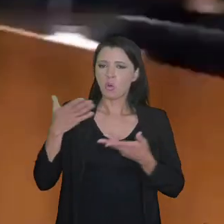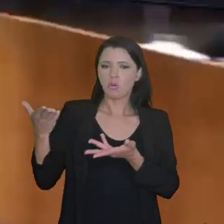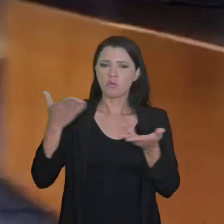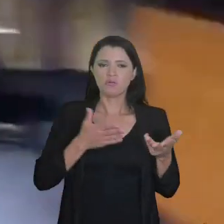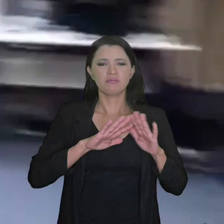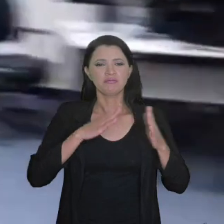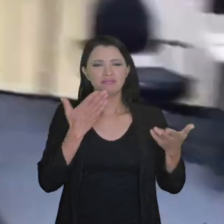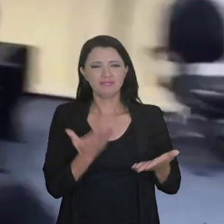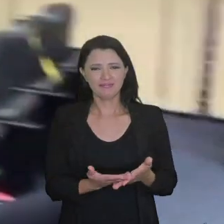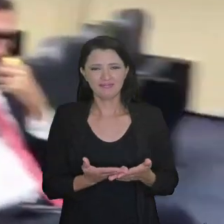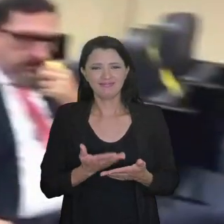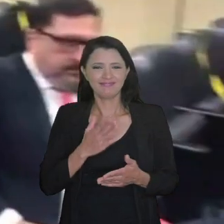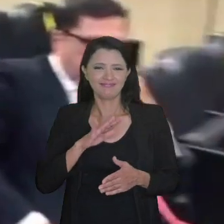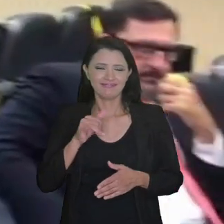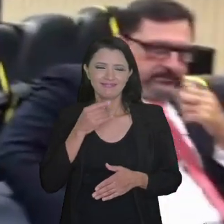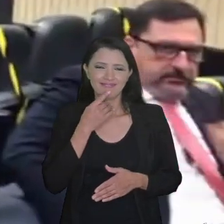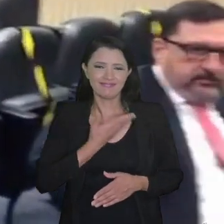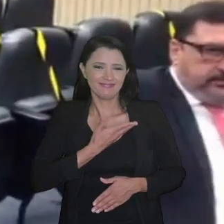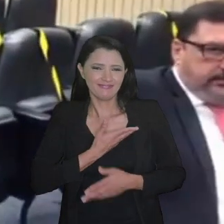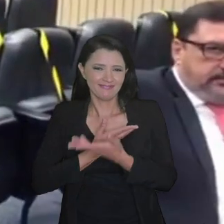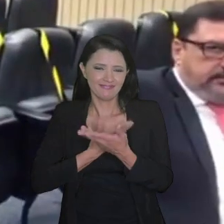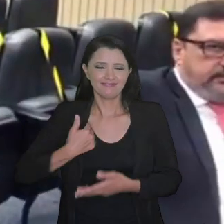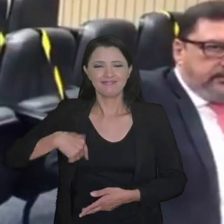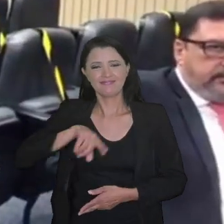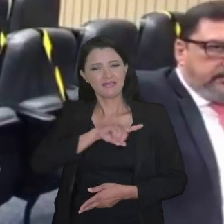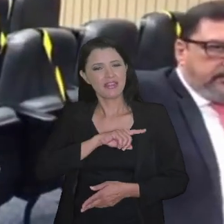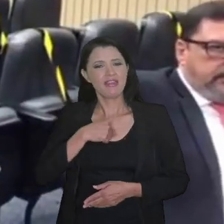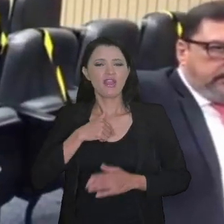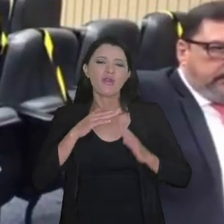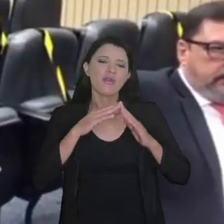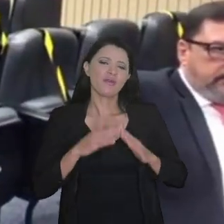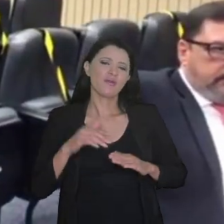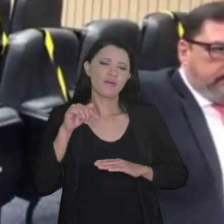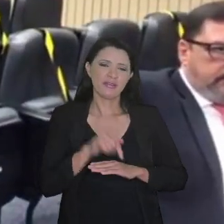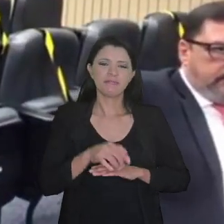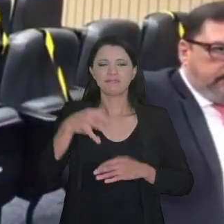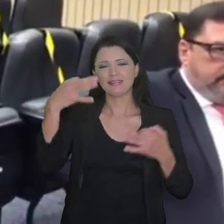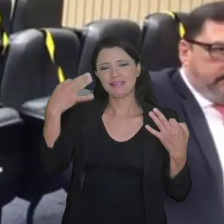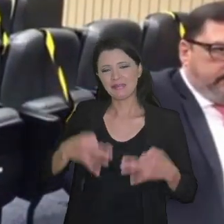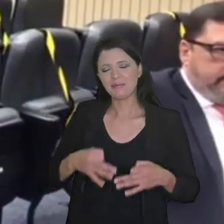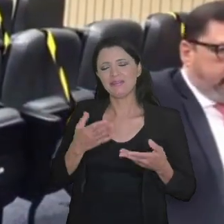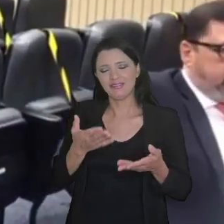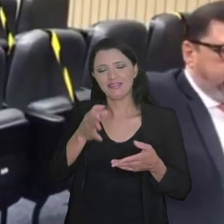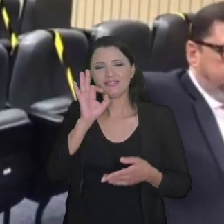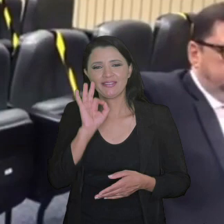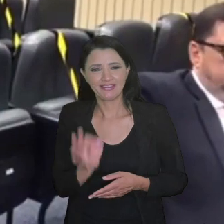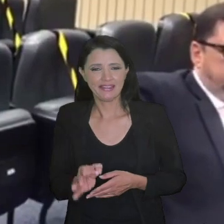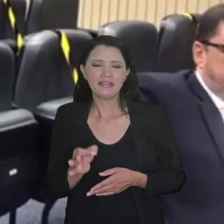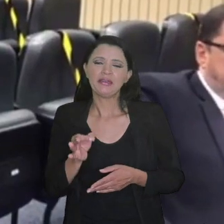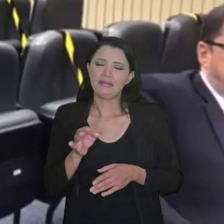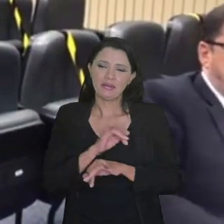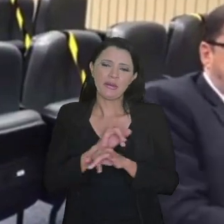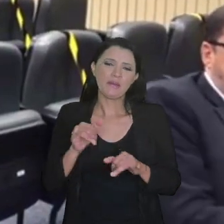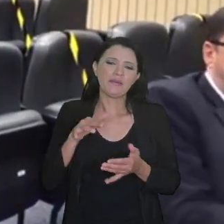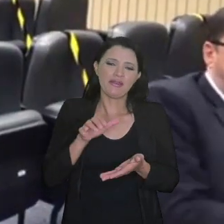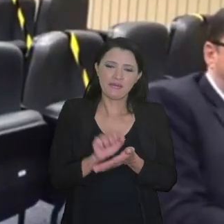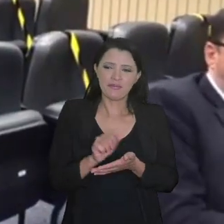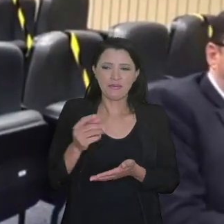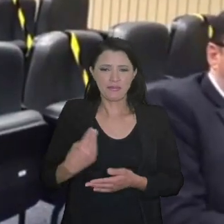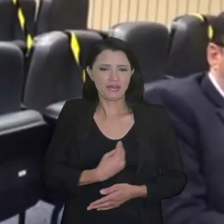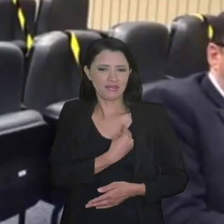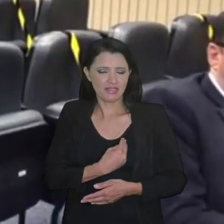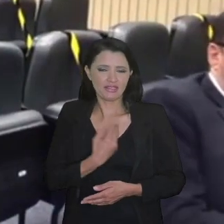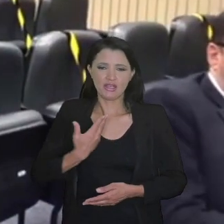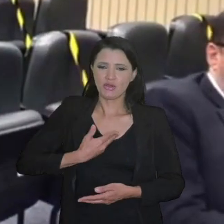na escola, ministro Valdir Simão. Se me permite também, colega nosso, auditor fiscal também. E é o auditor fiscal, exatamente, e também